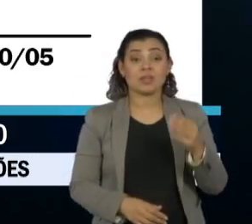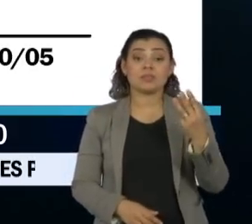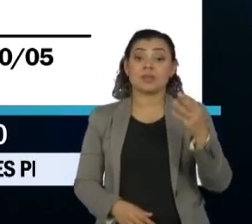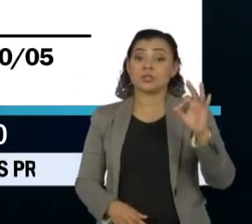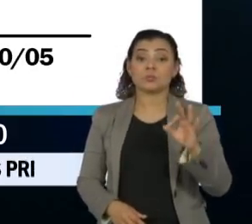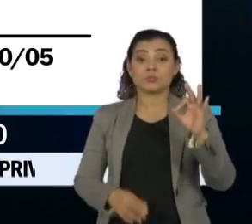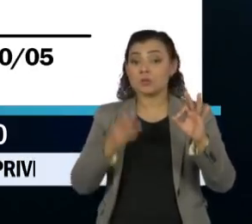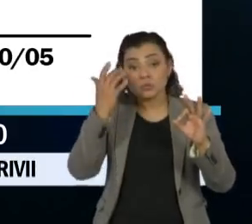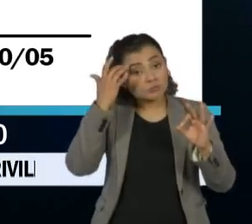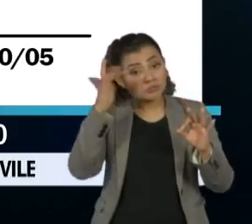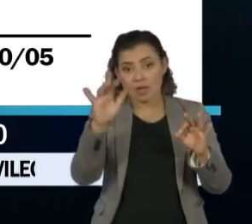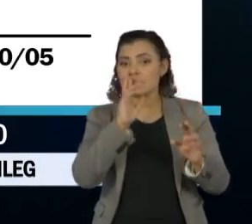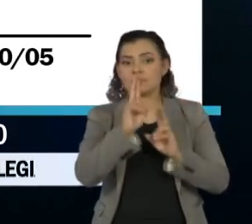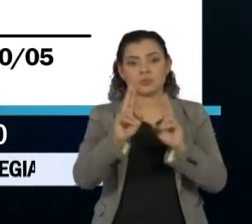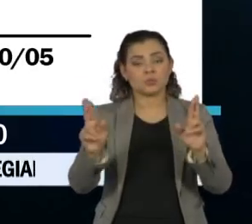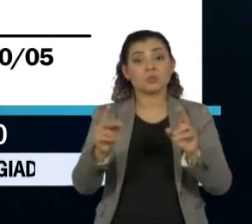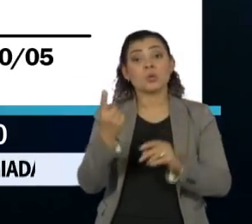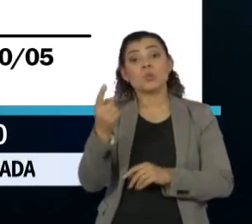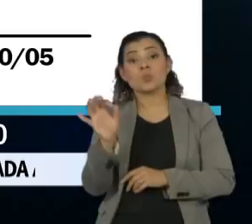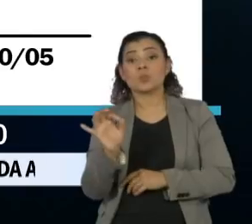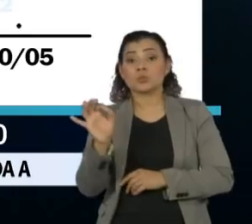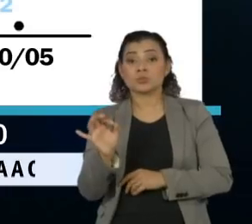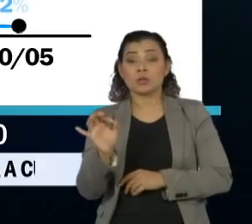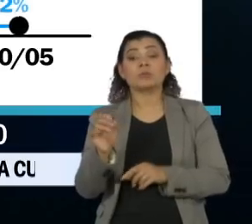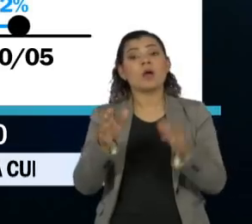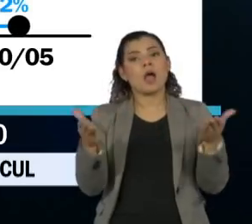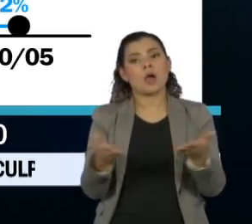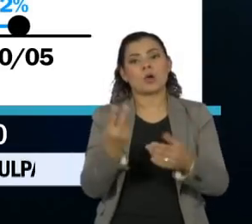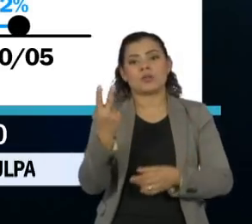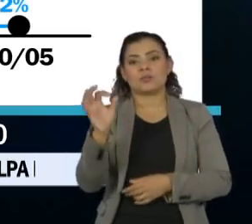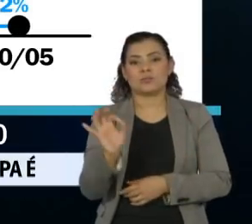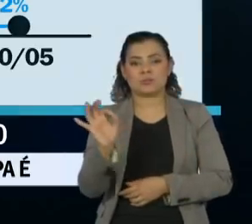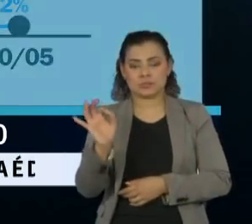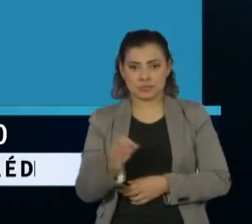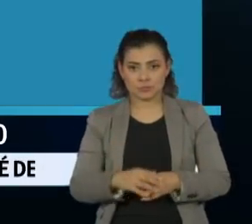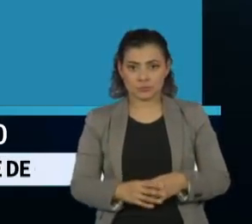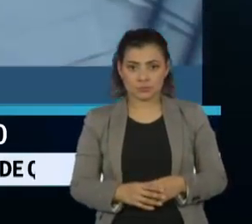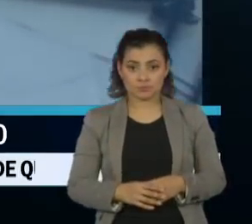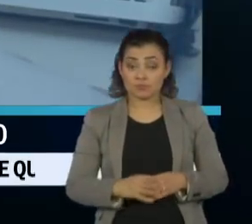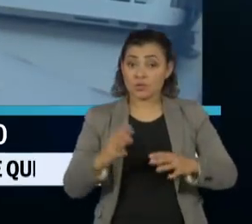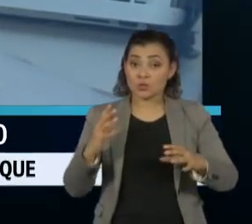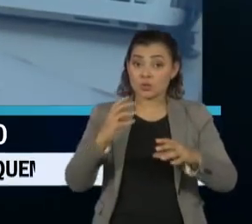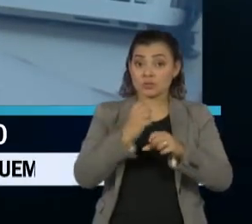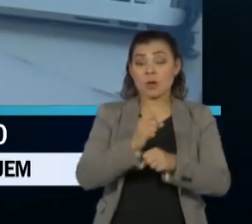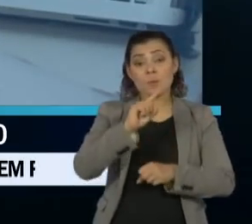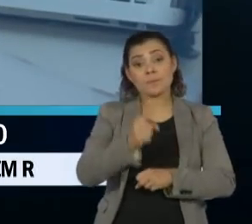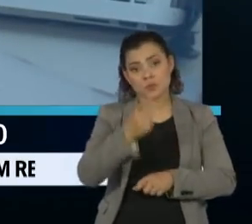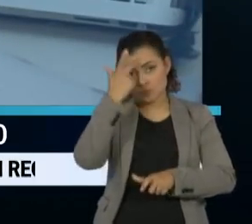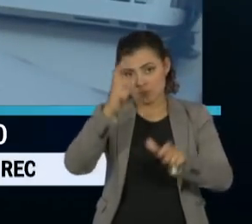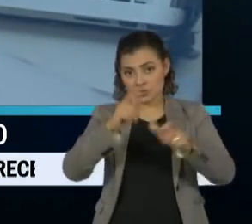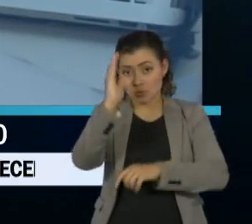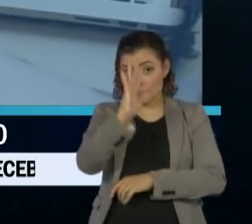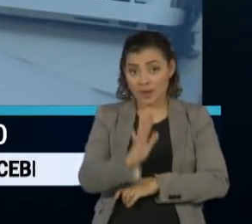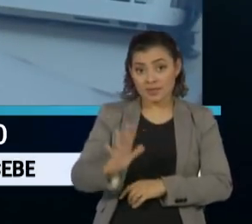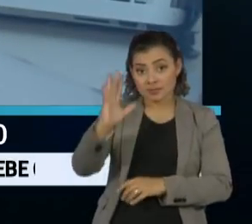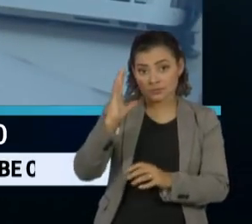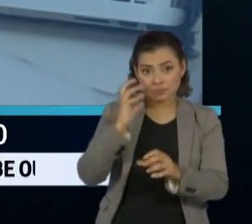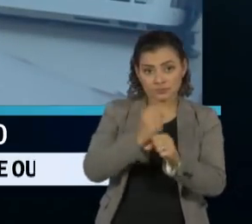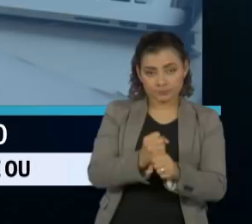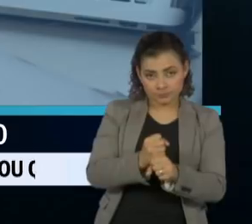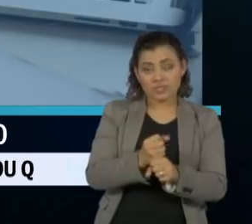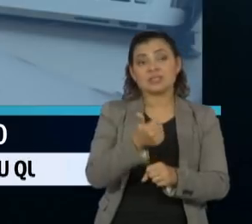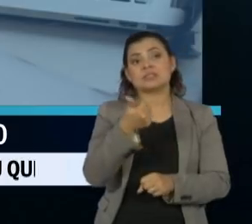não souberam responder, depois 1% e por último 2%. Foram ouvidas mil pessoas em todo o país nos dias